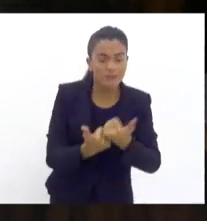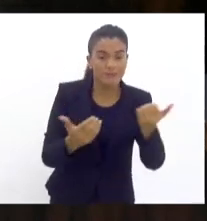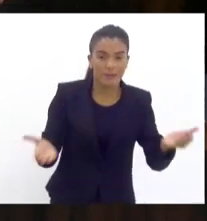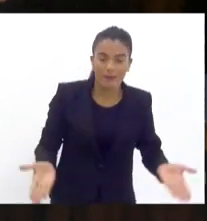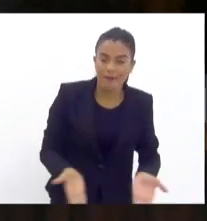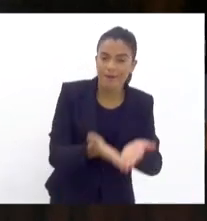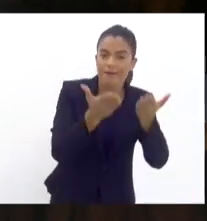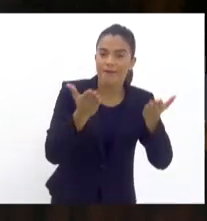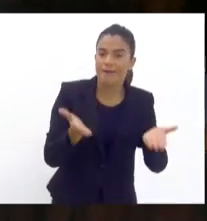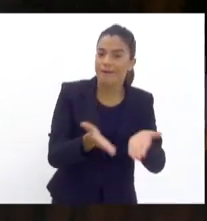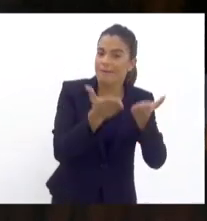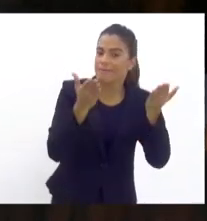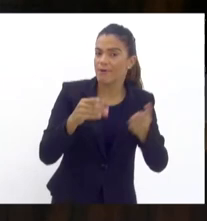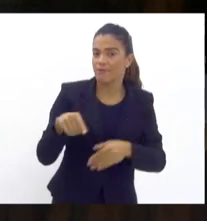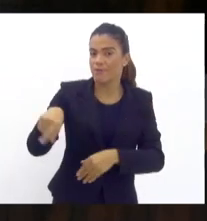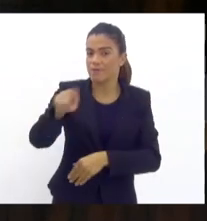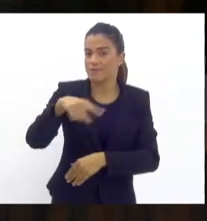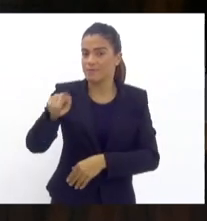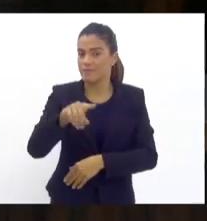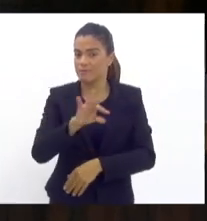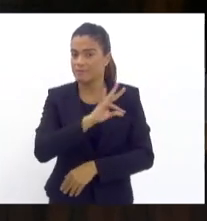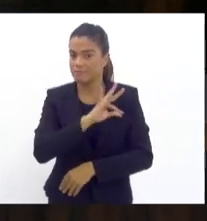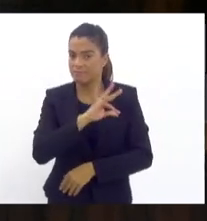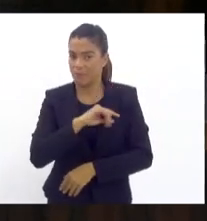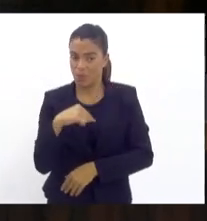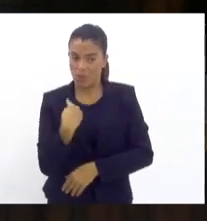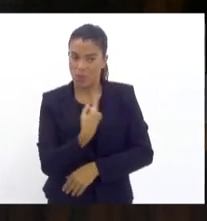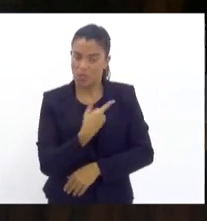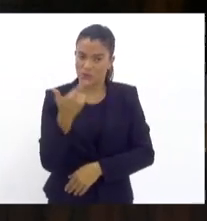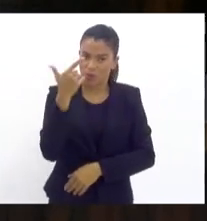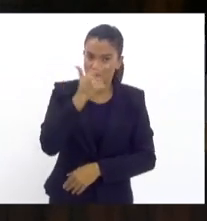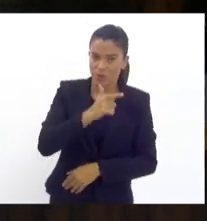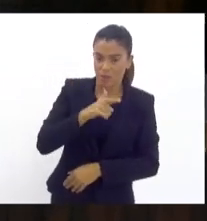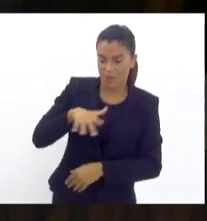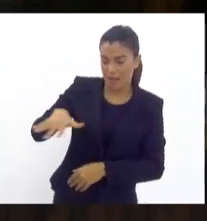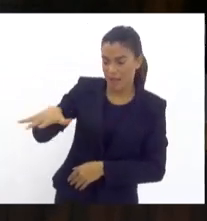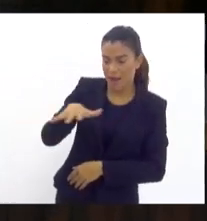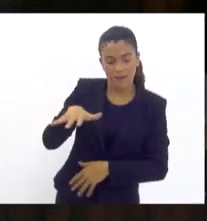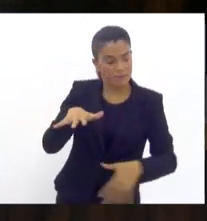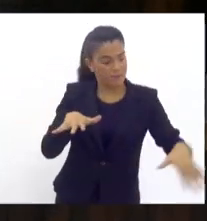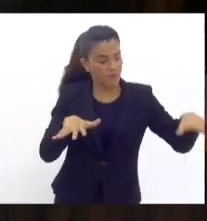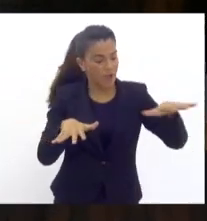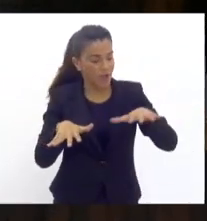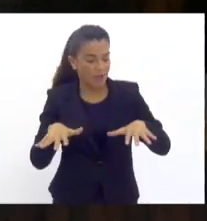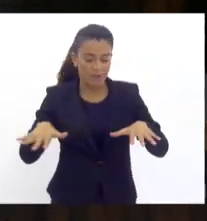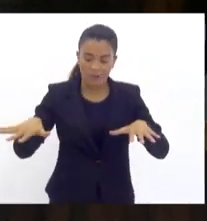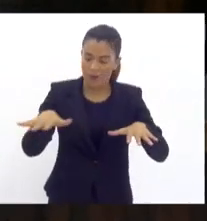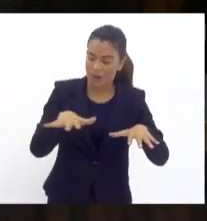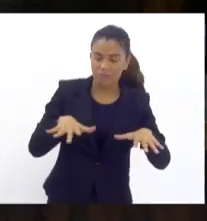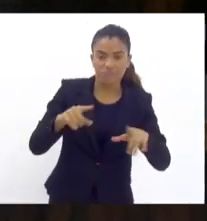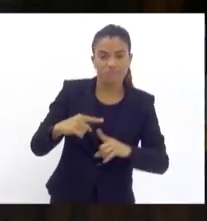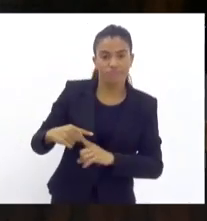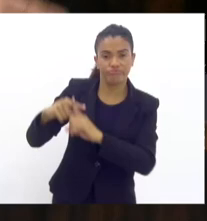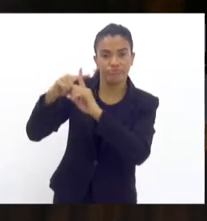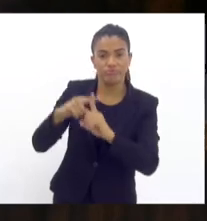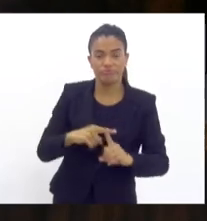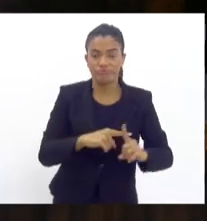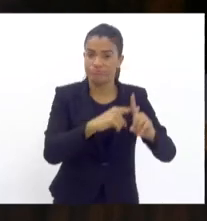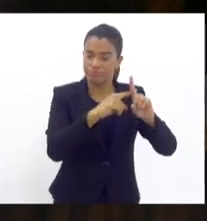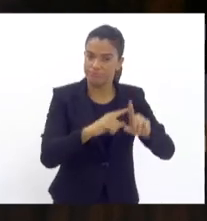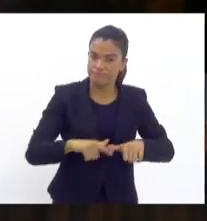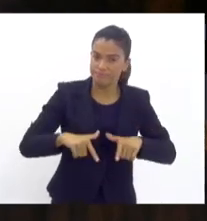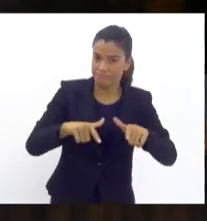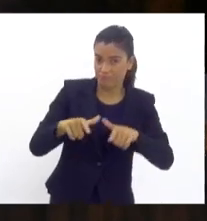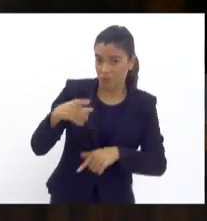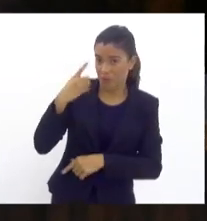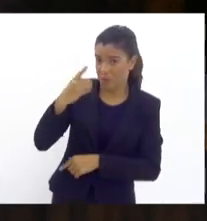vocês policiais para que nós tenhamos ali nessas regiões uma maior eficácia o deputado Tandes